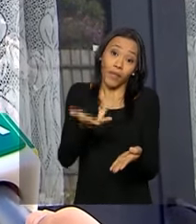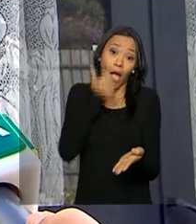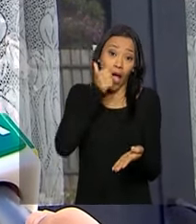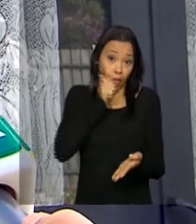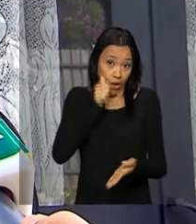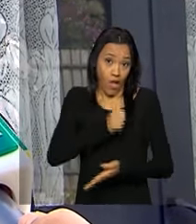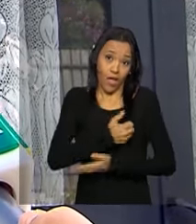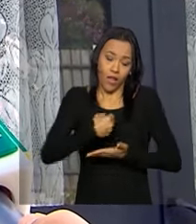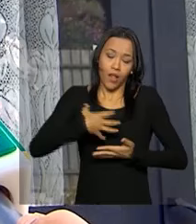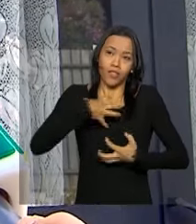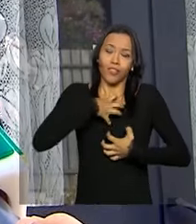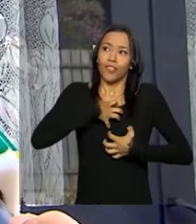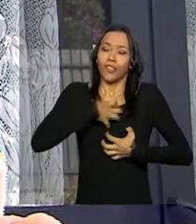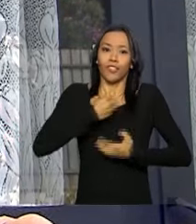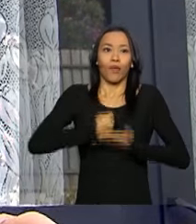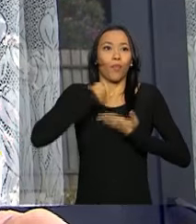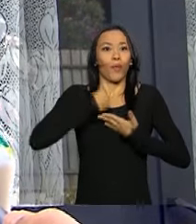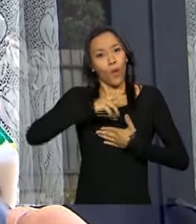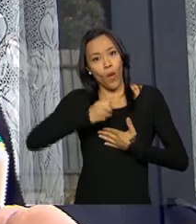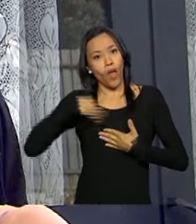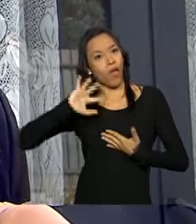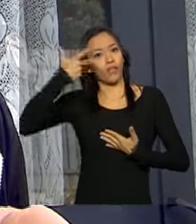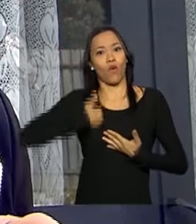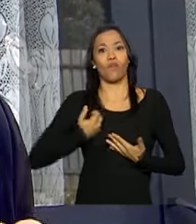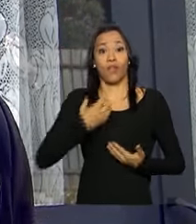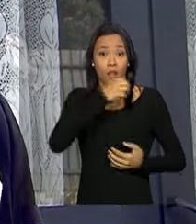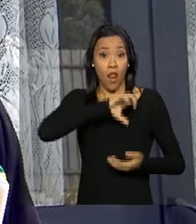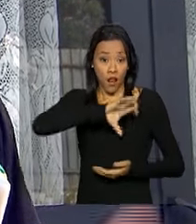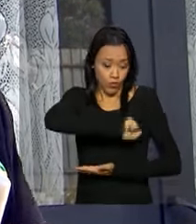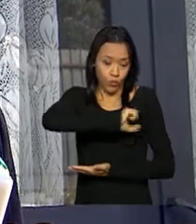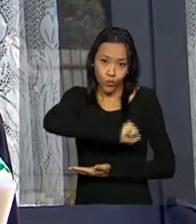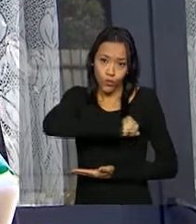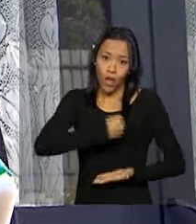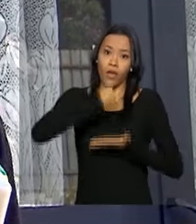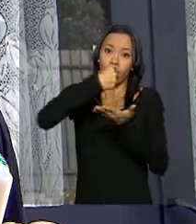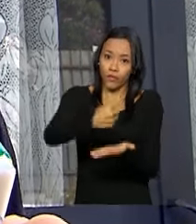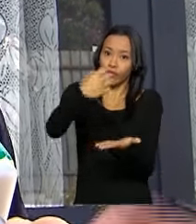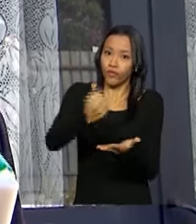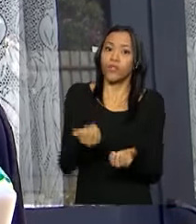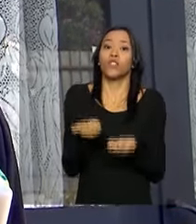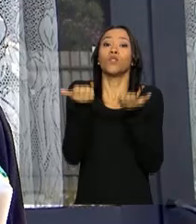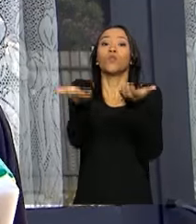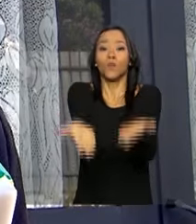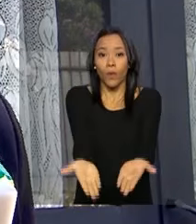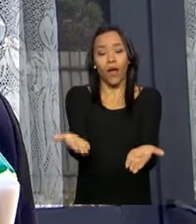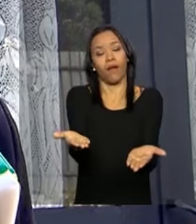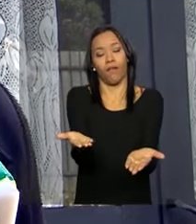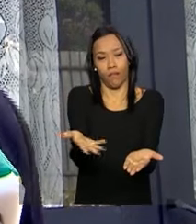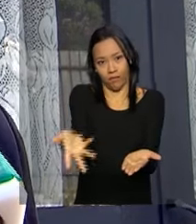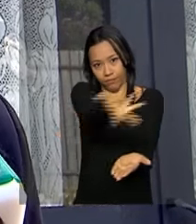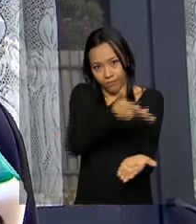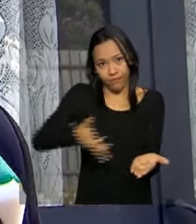que é apoiada, ela passa a ser ou uma doadora ou então passa a ser a nossa maior propagandista. É a pessoa que mais fala bem da